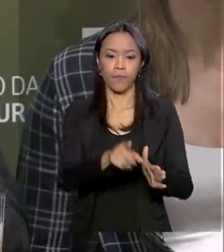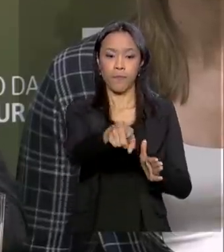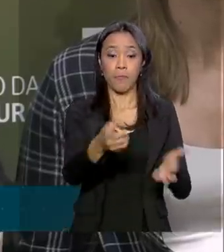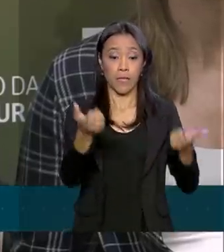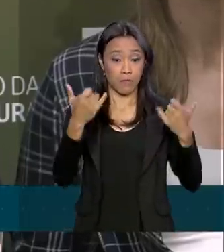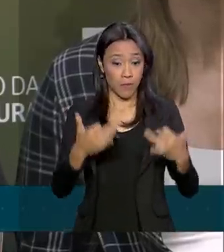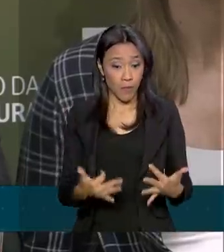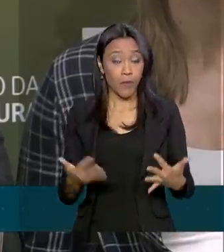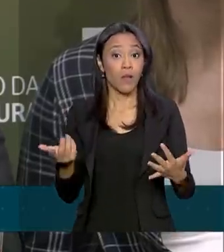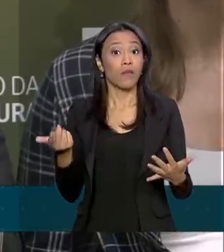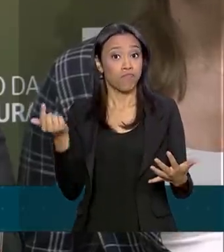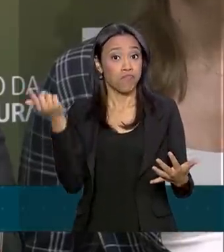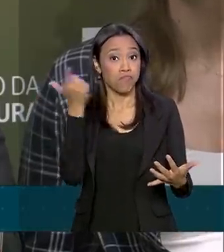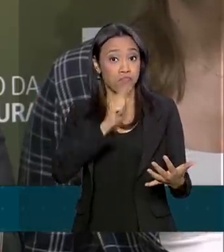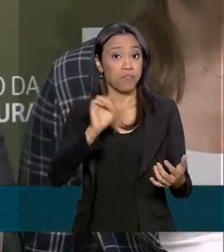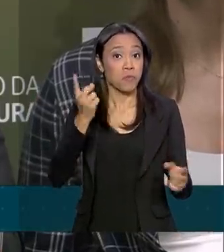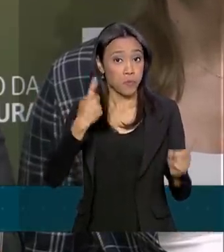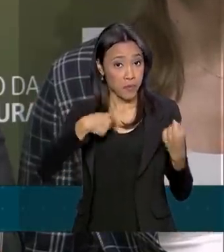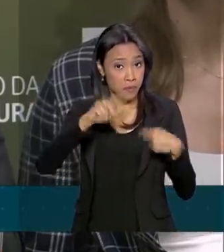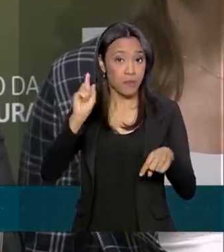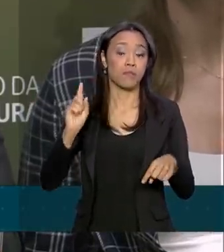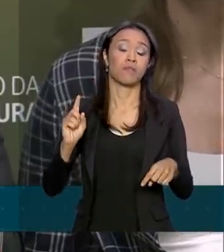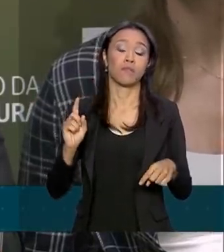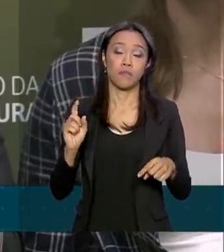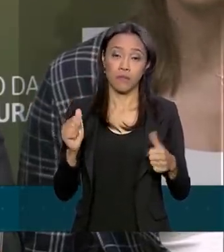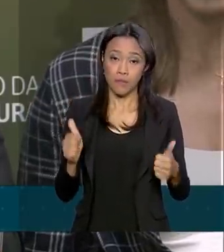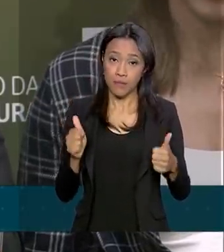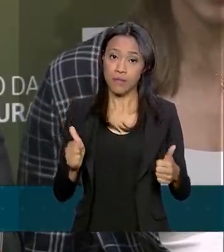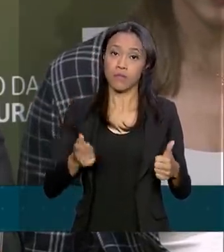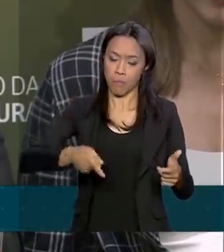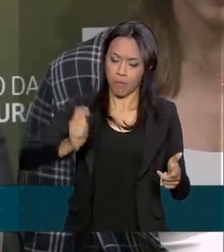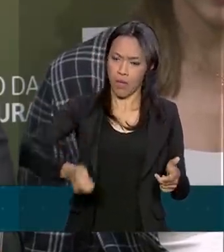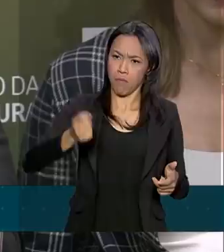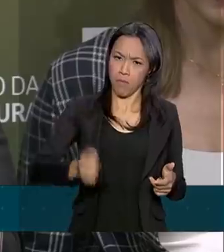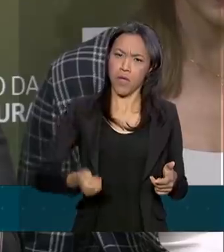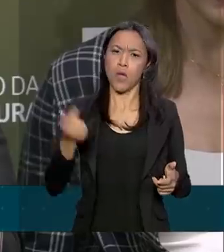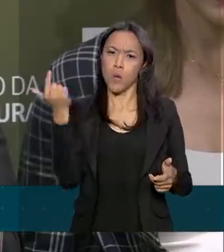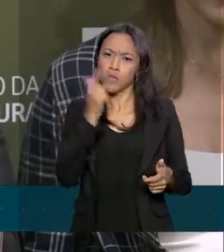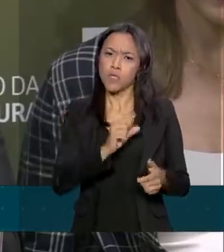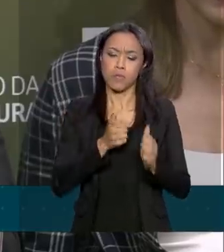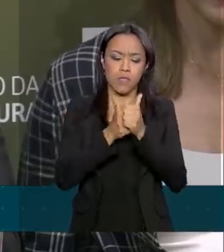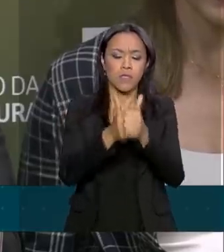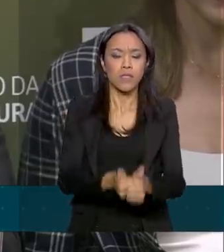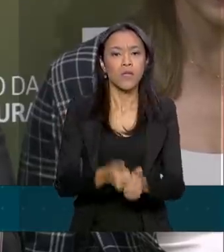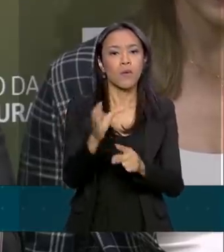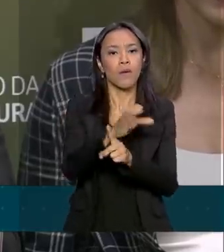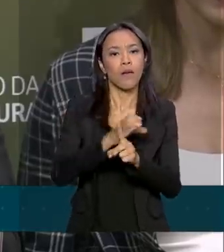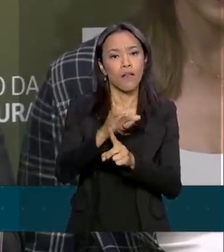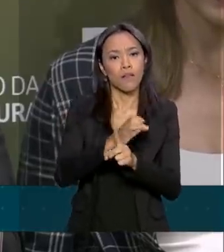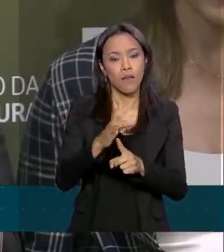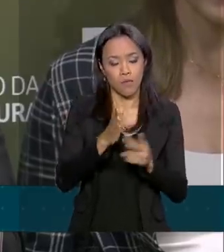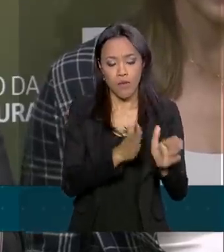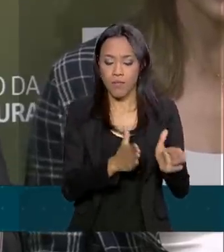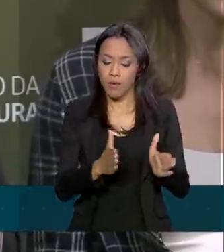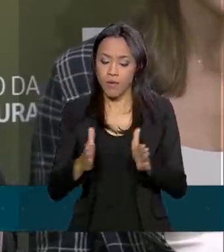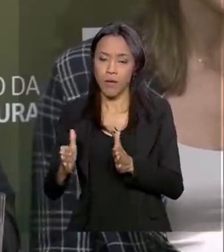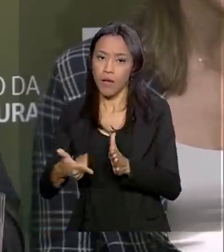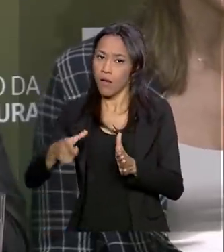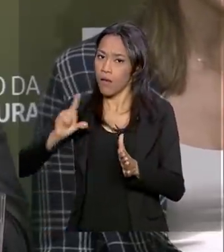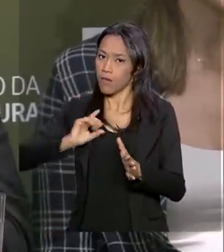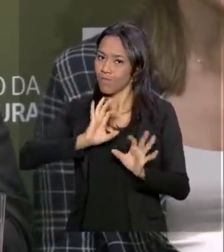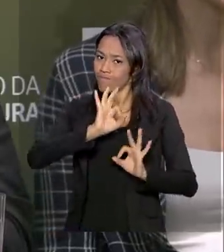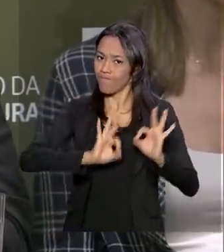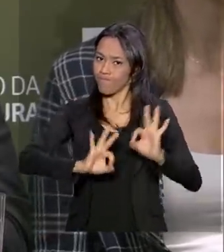percebe que o programa está em pleno curso. A gente está conseguindo cumprir os cronogramas e fazer tudo conforme estava planejado.